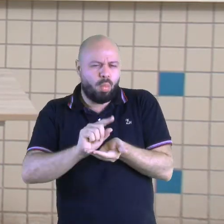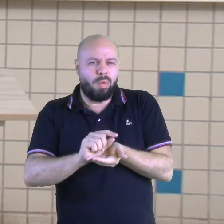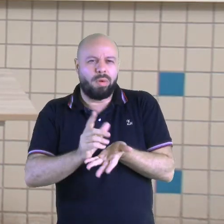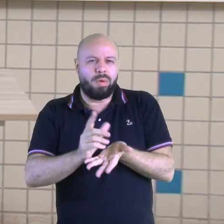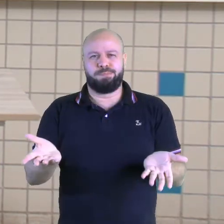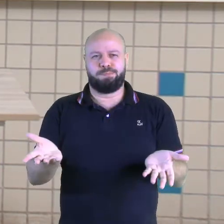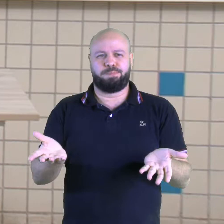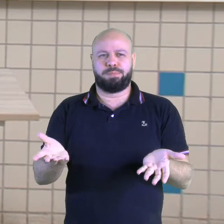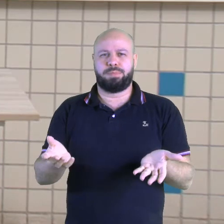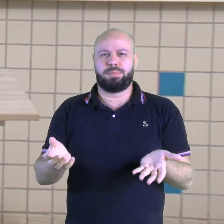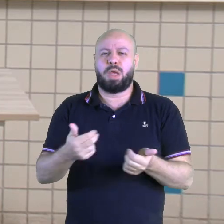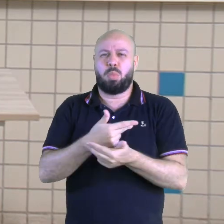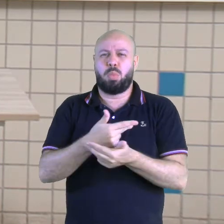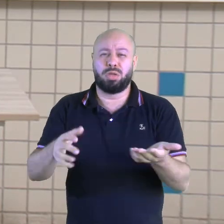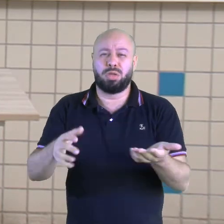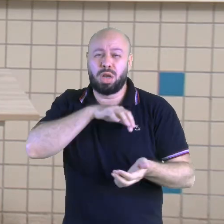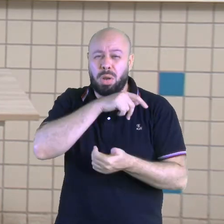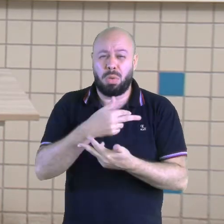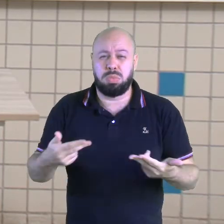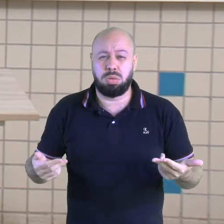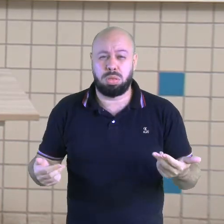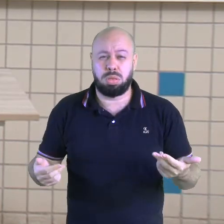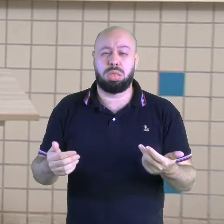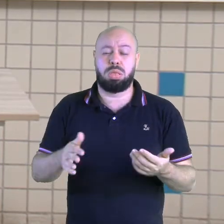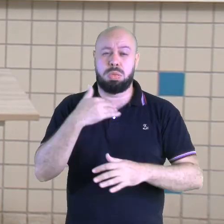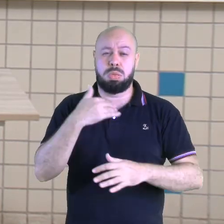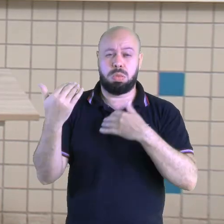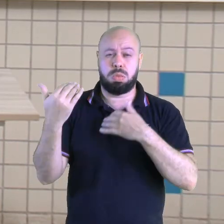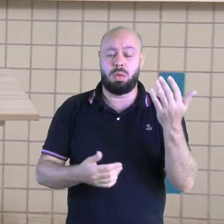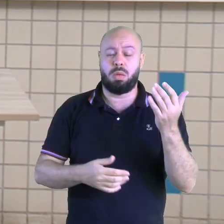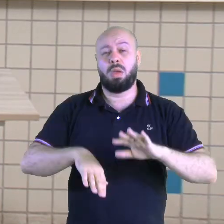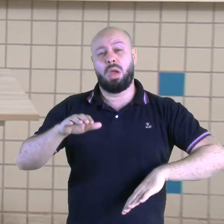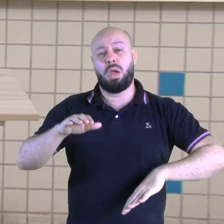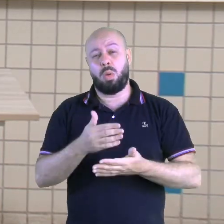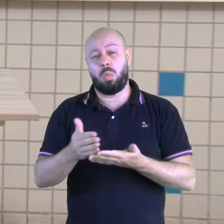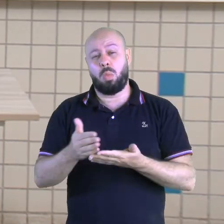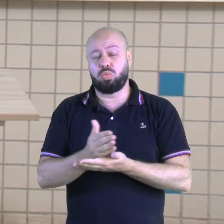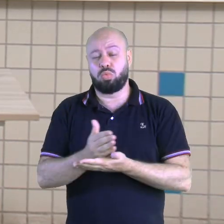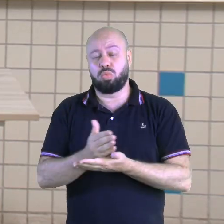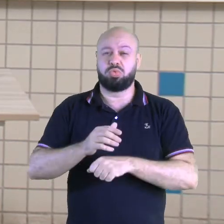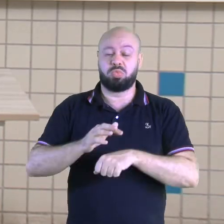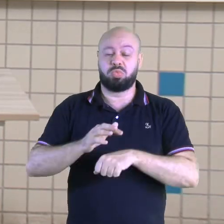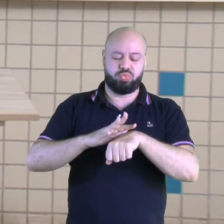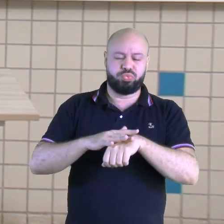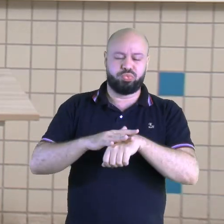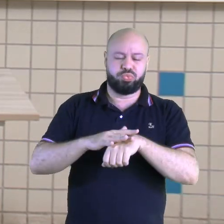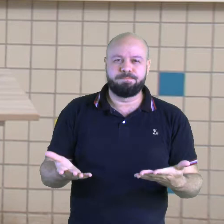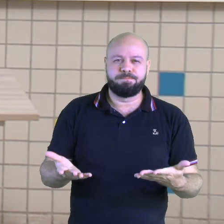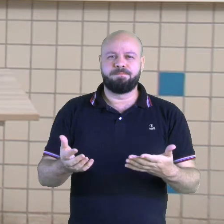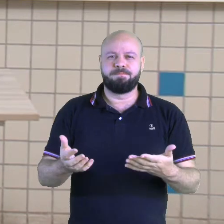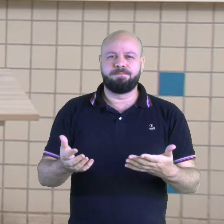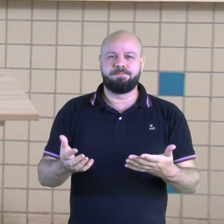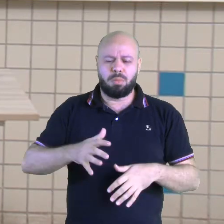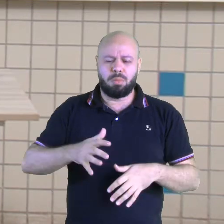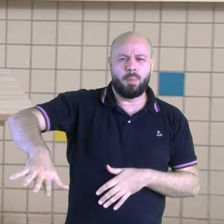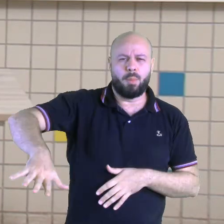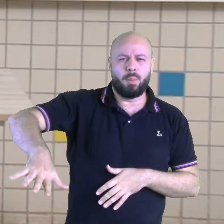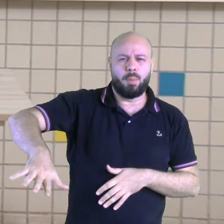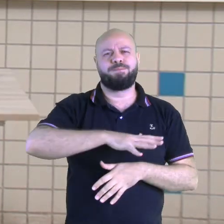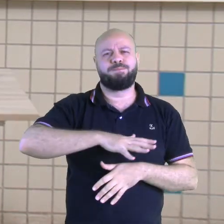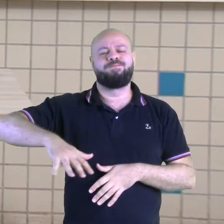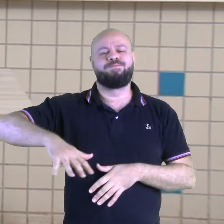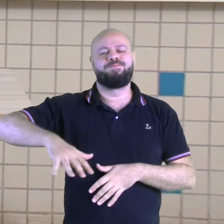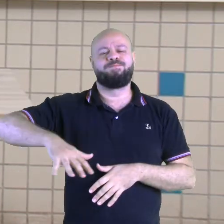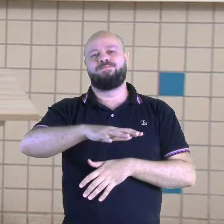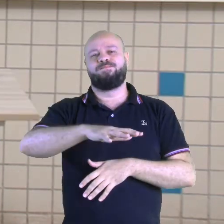muitos animais vão morrer queimados, alguns vão ficar doentes e aí todo o ambiente, todo o habitat, ele vai ser o